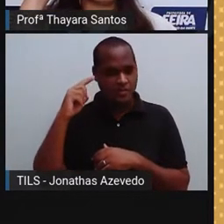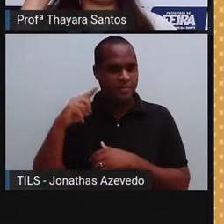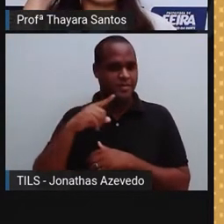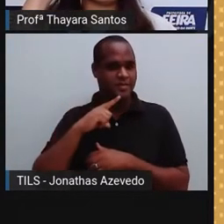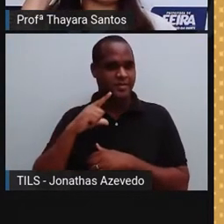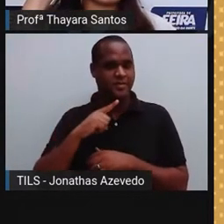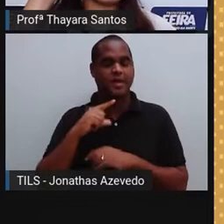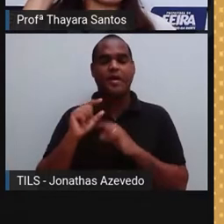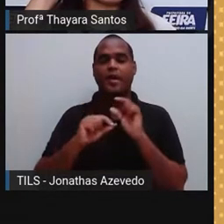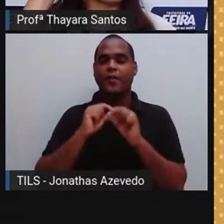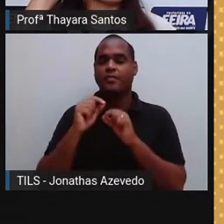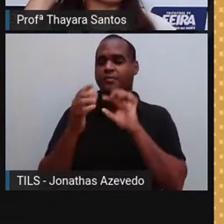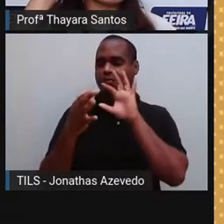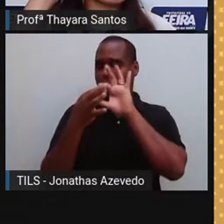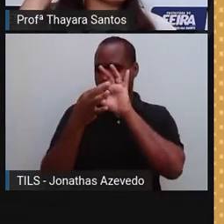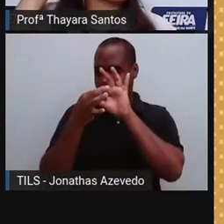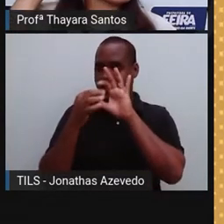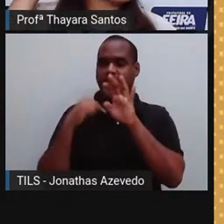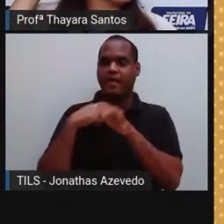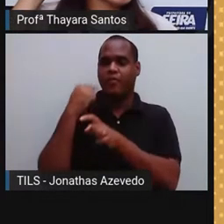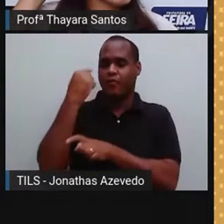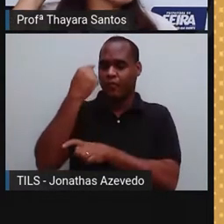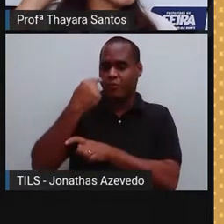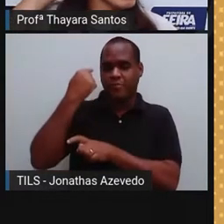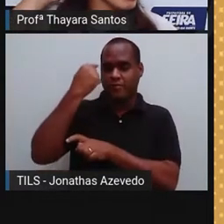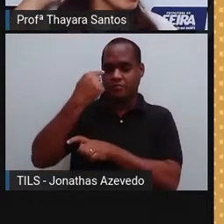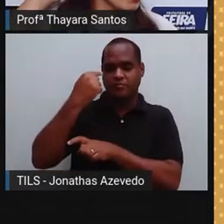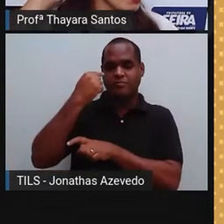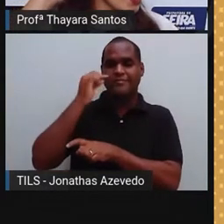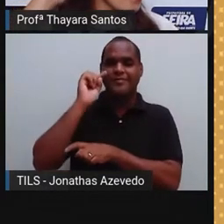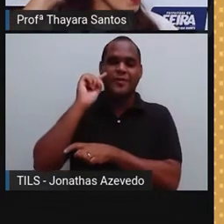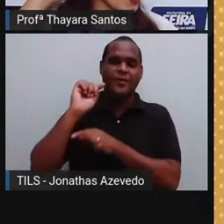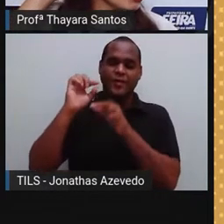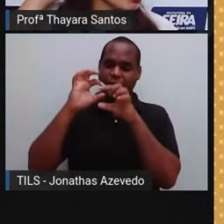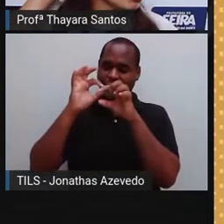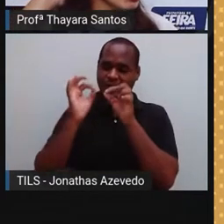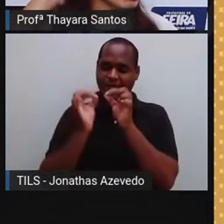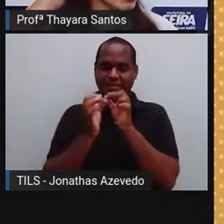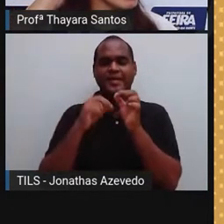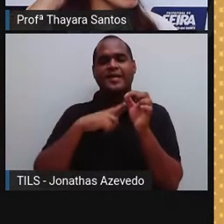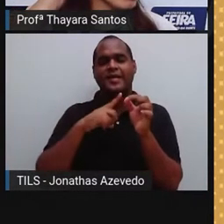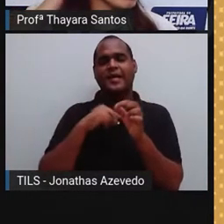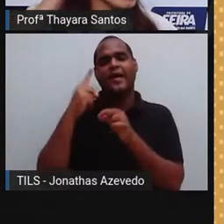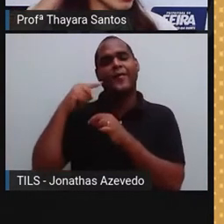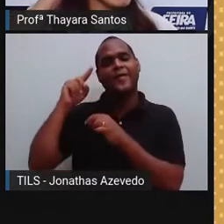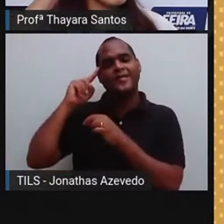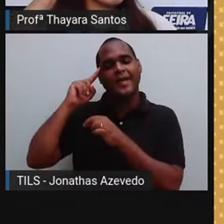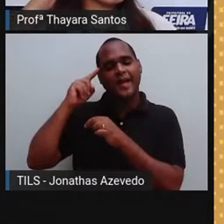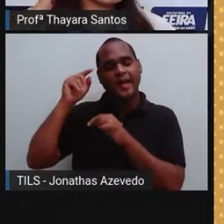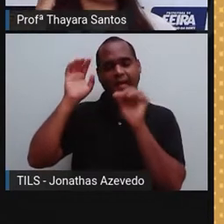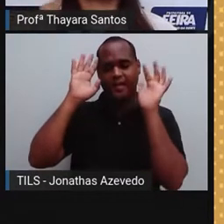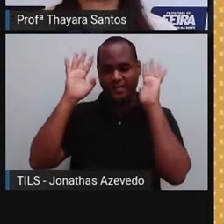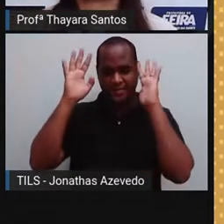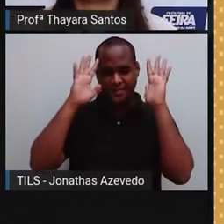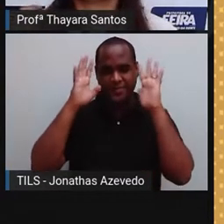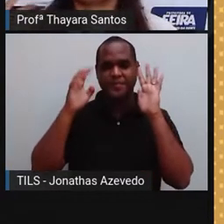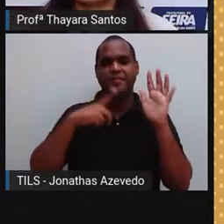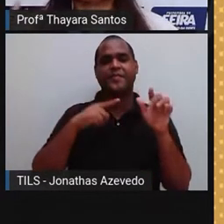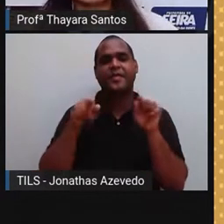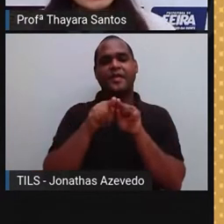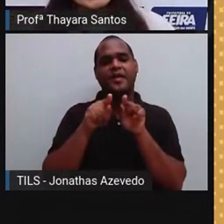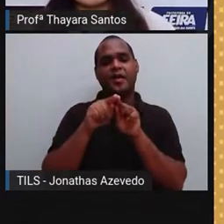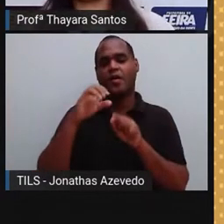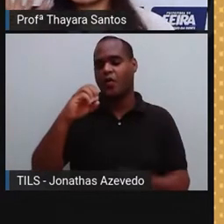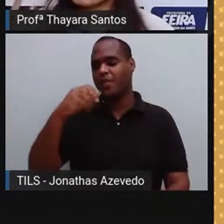óptico que vai ligar o globo ocular até a parte de trás do nosso cérebro, que é o